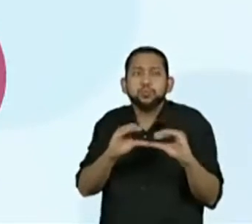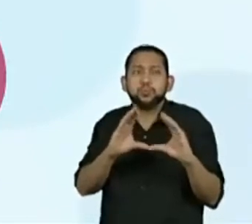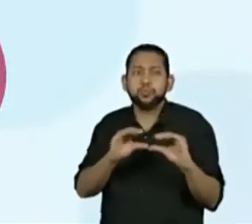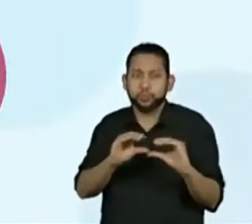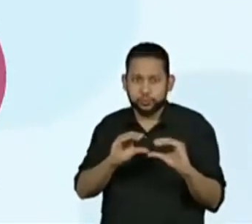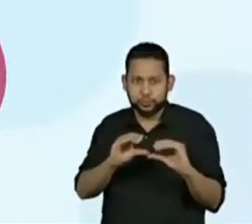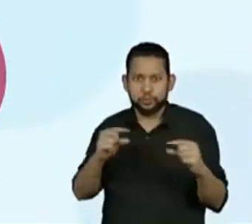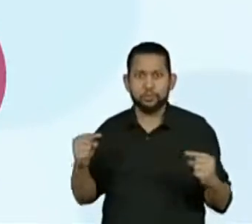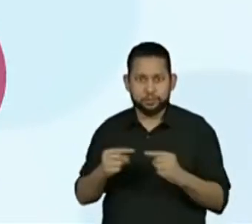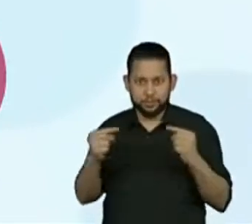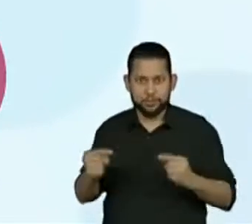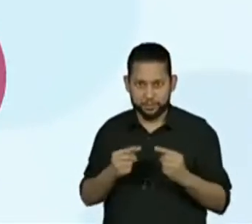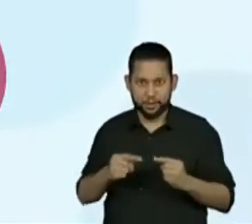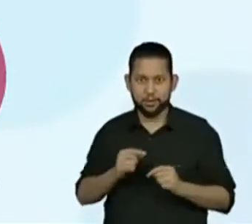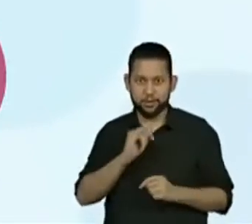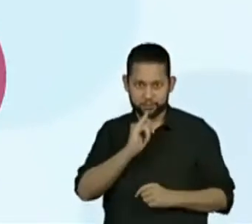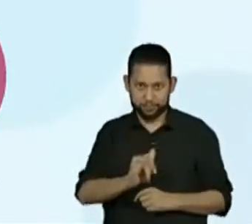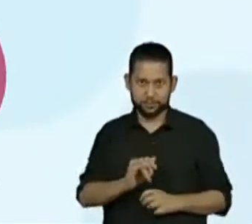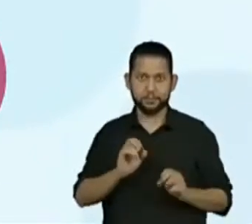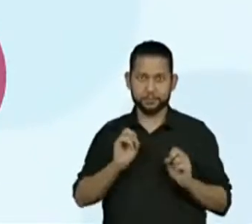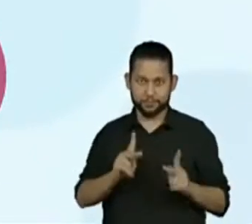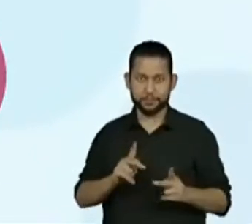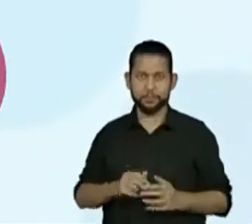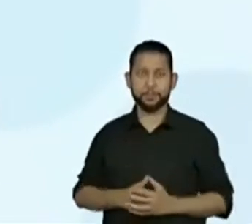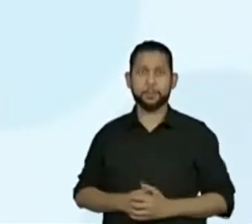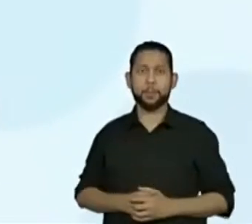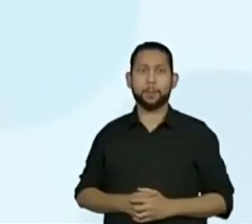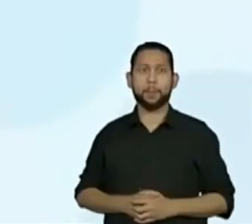com os comandos. Vamos lá, então?